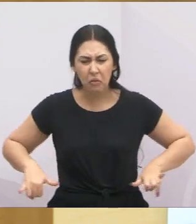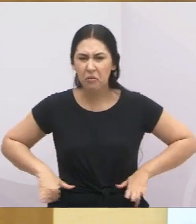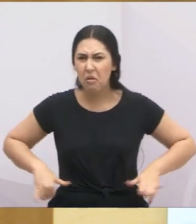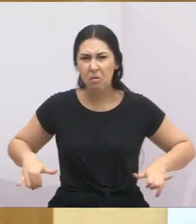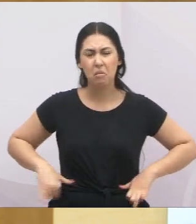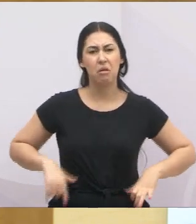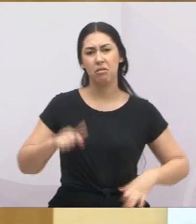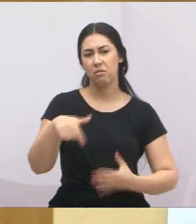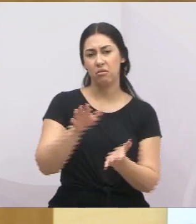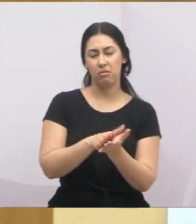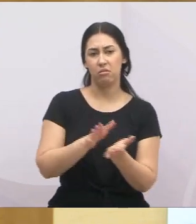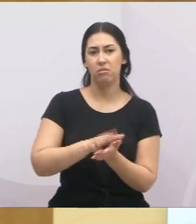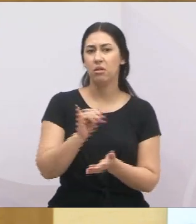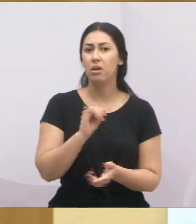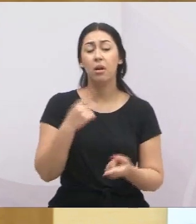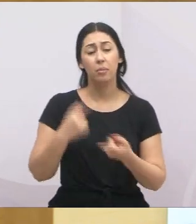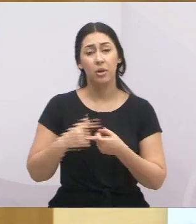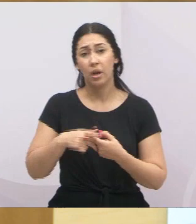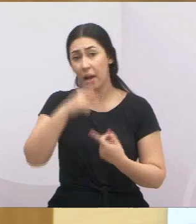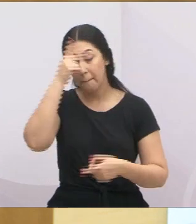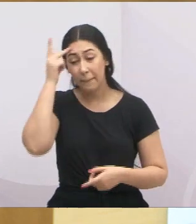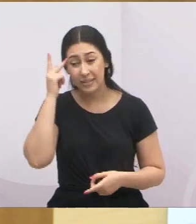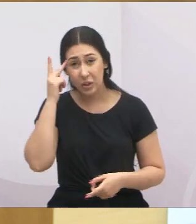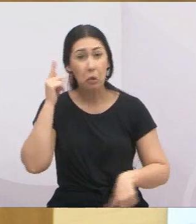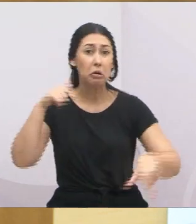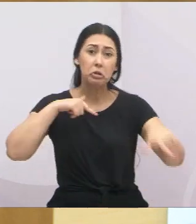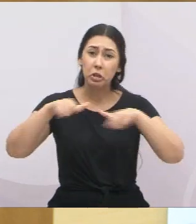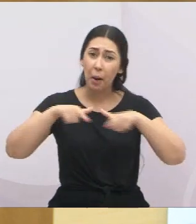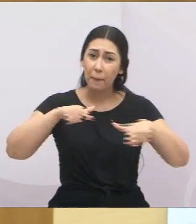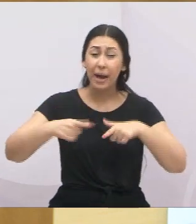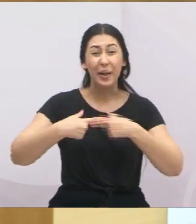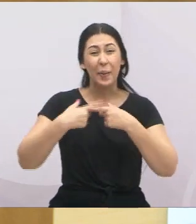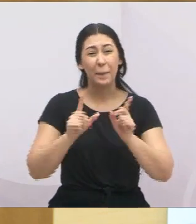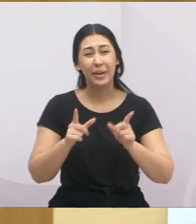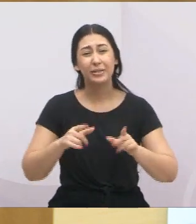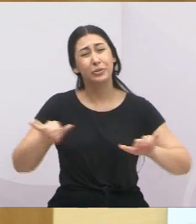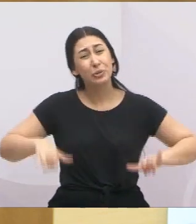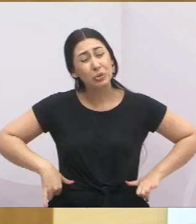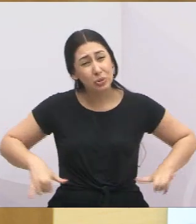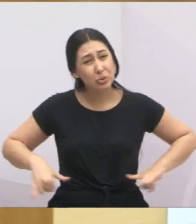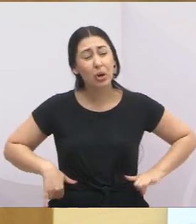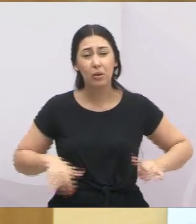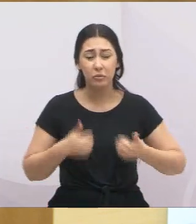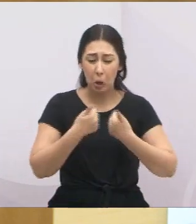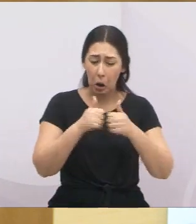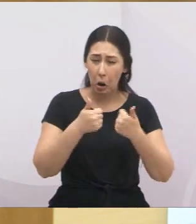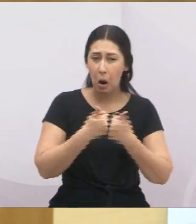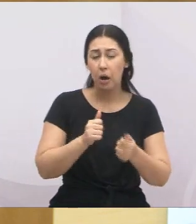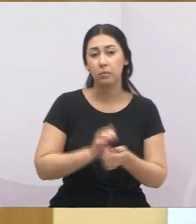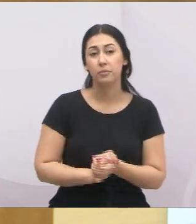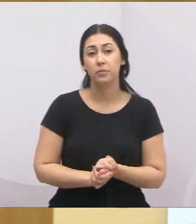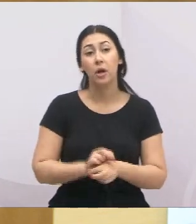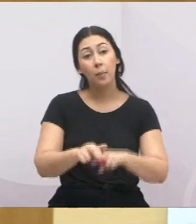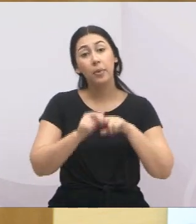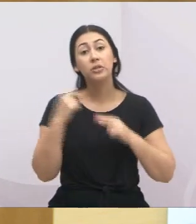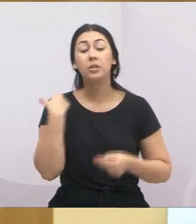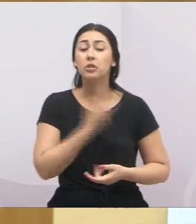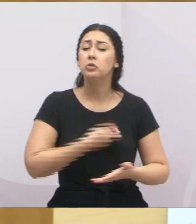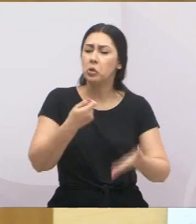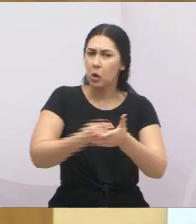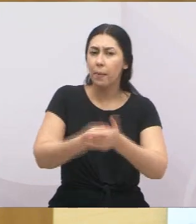povo sofrido, que é trabalhador, andar dentro dos ônibus como está andando. Então, acho que é nesse sentido que a gente cobra mais